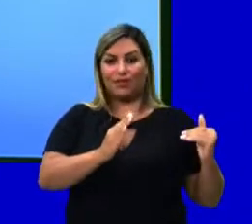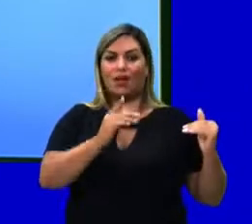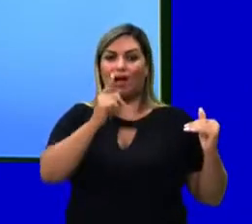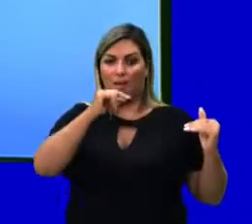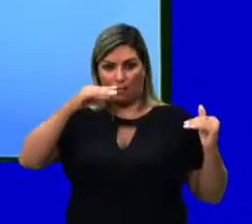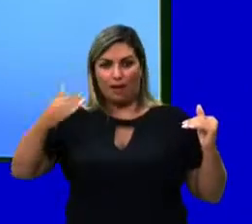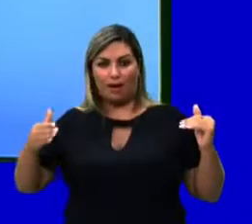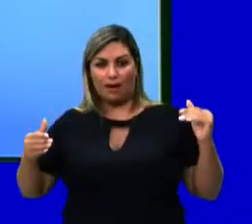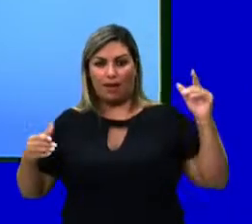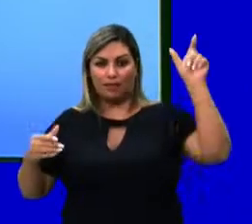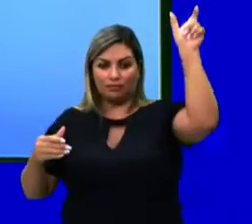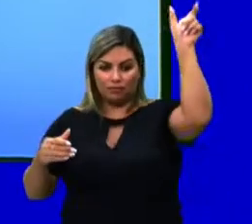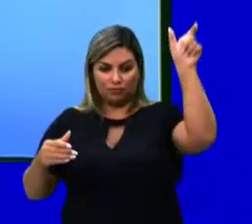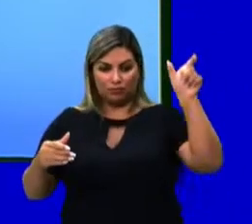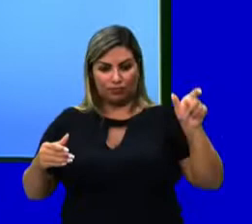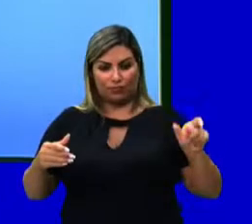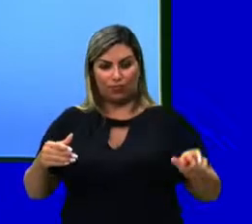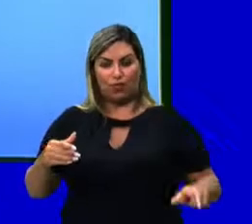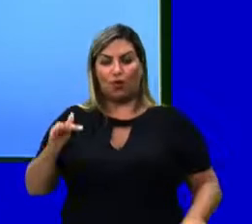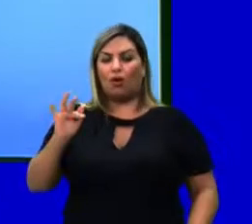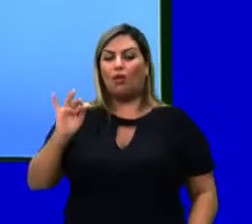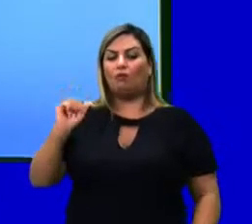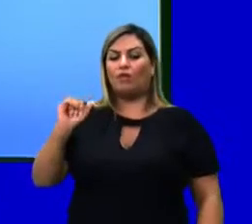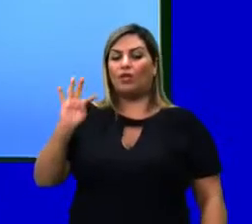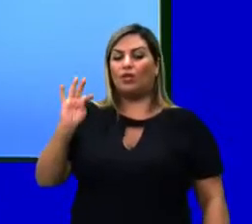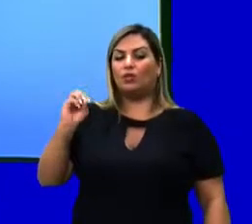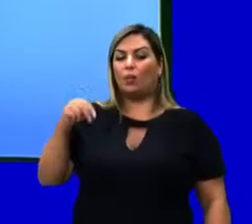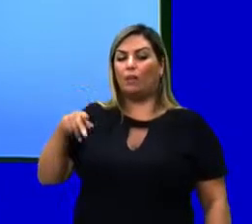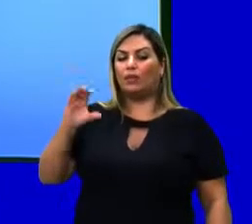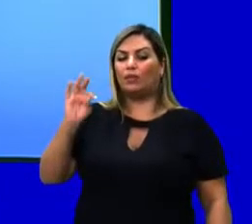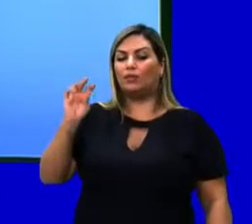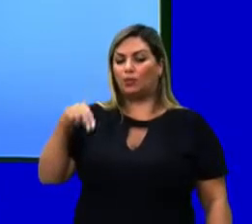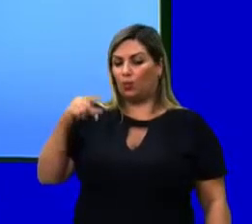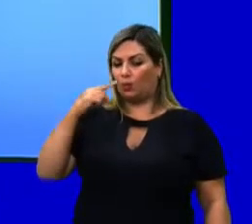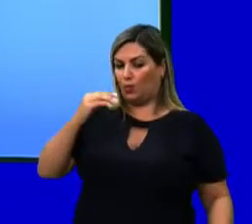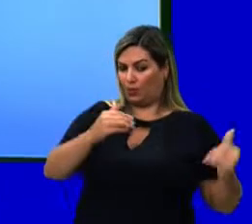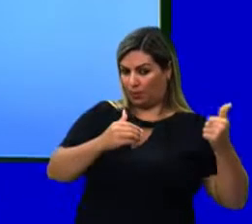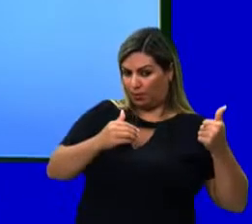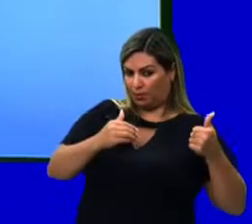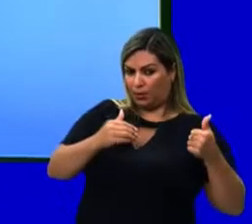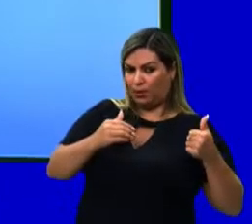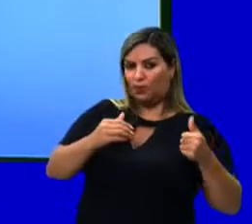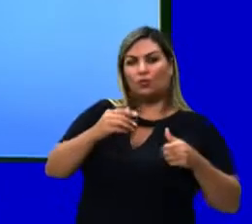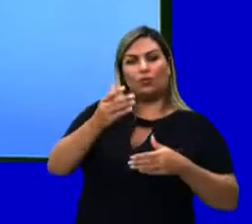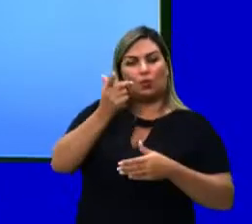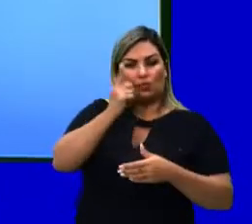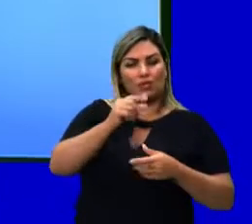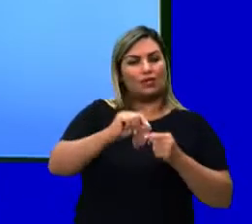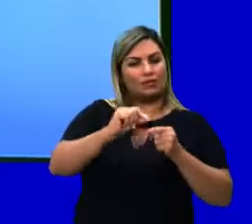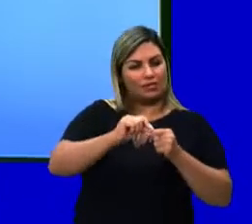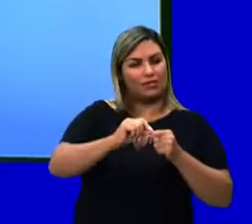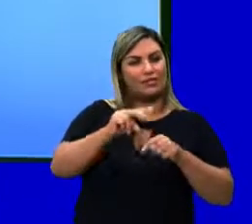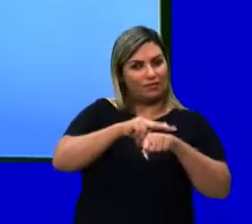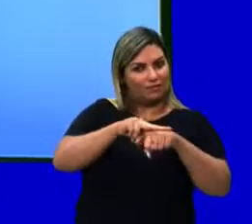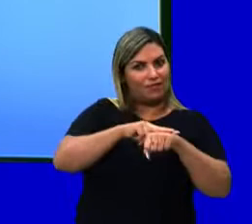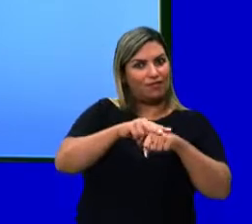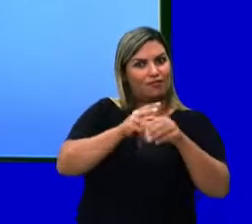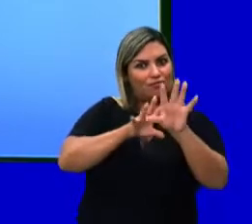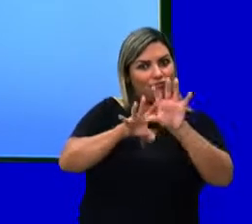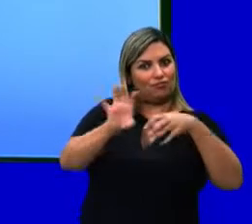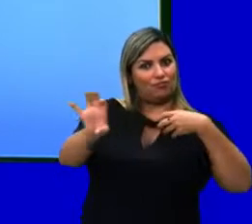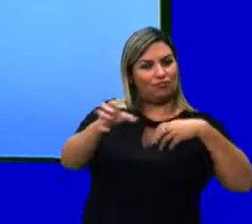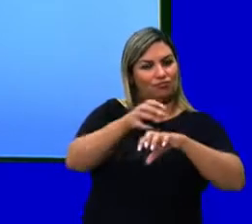nós temos ali o fitoplâncton. O fitoplâncton são organismos que fazem fotossíntese, tá? Por isso, eles são ali